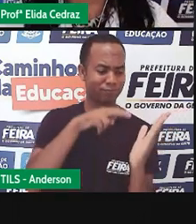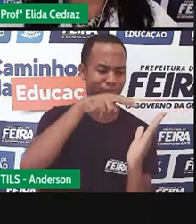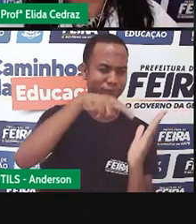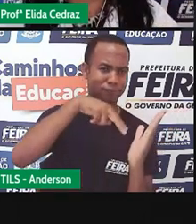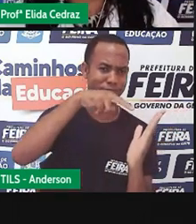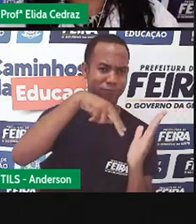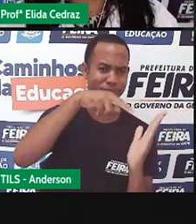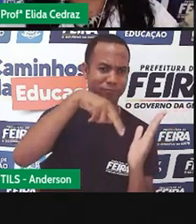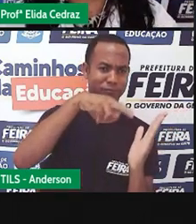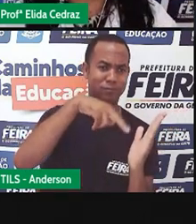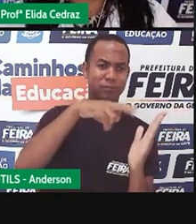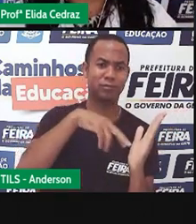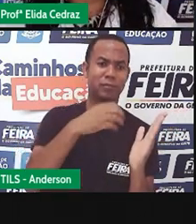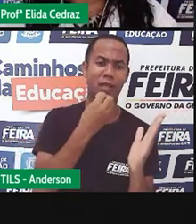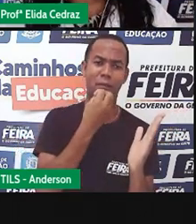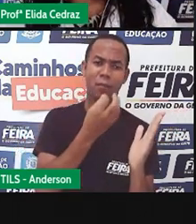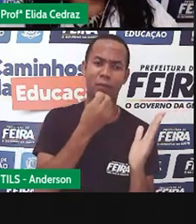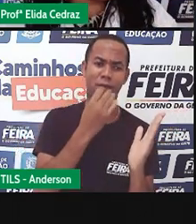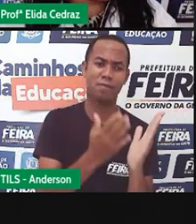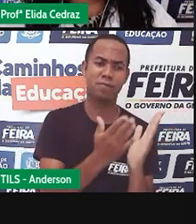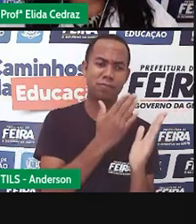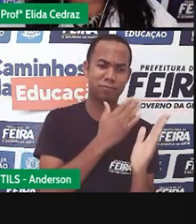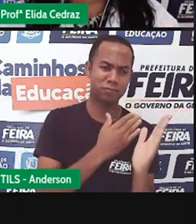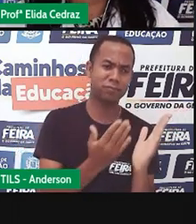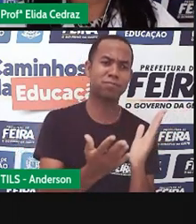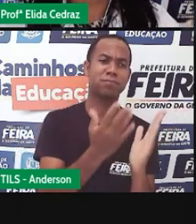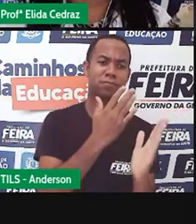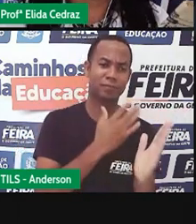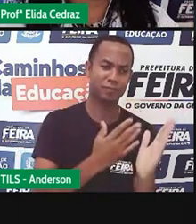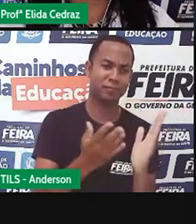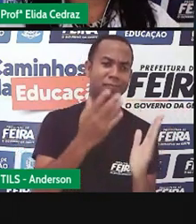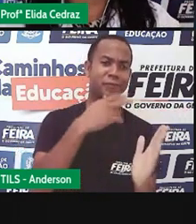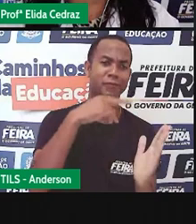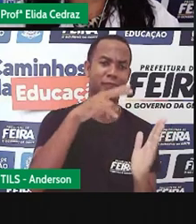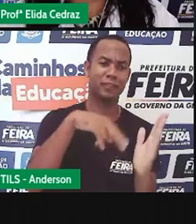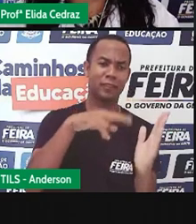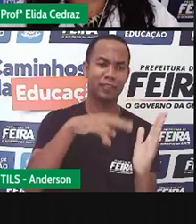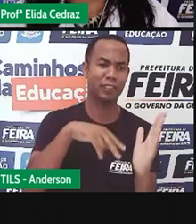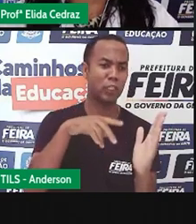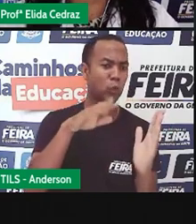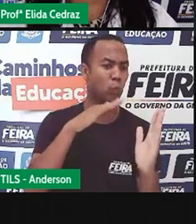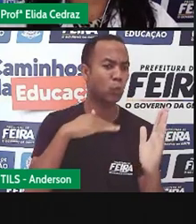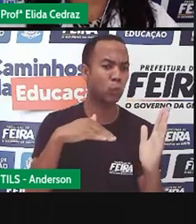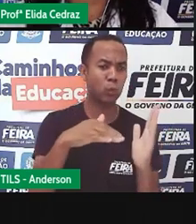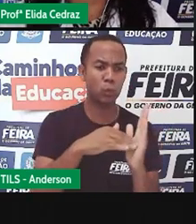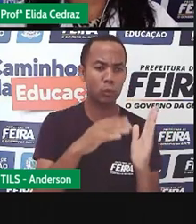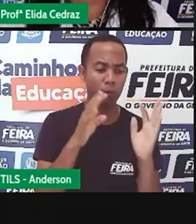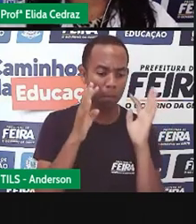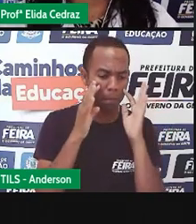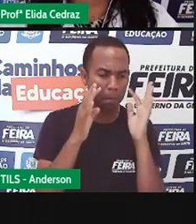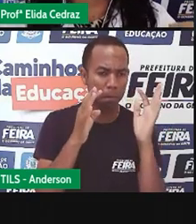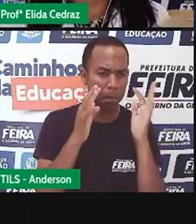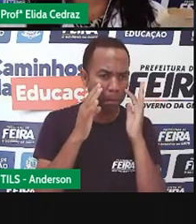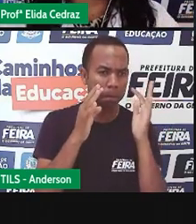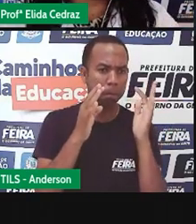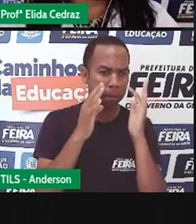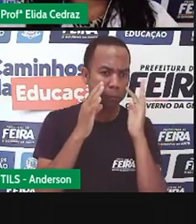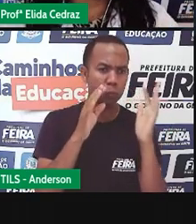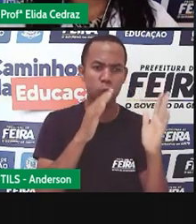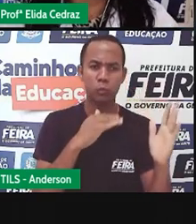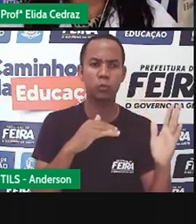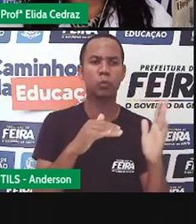para ler página por página, cuidadosamente, prestando atenção em